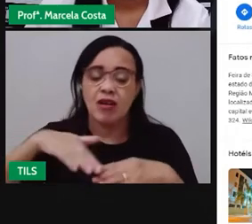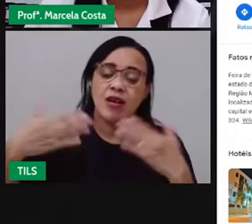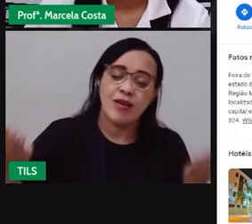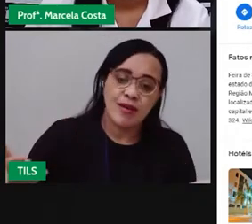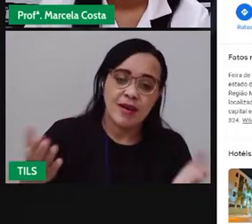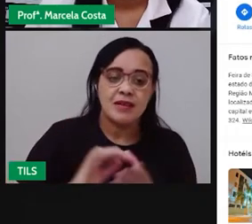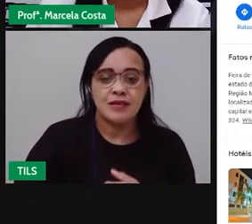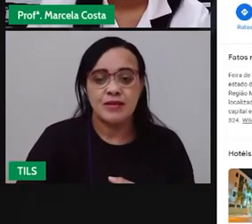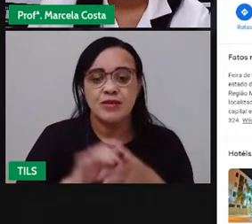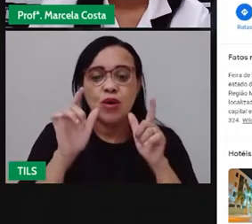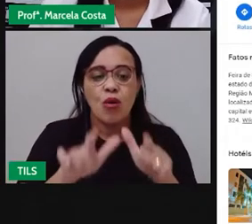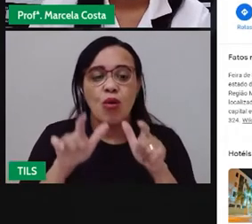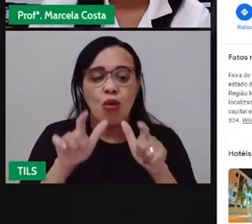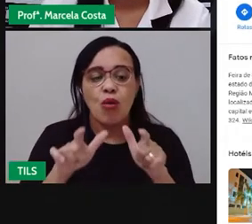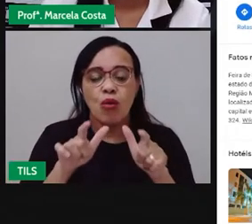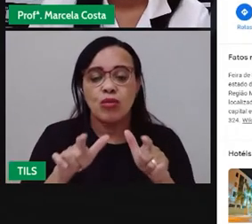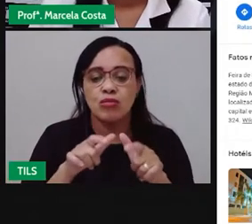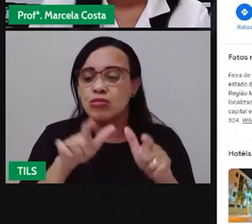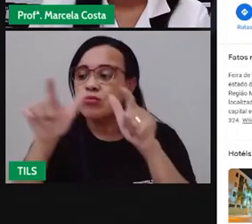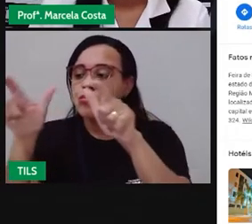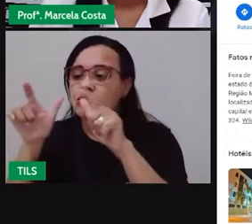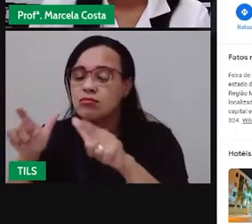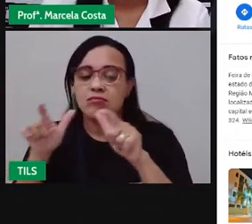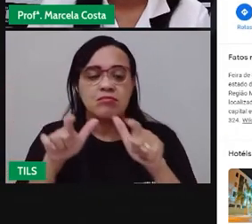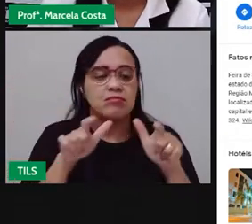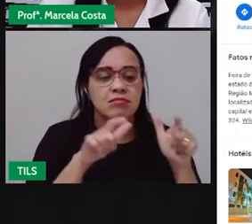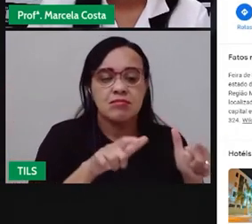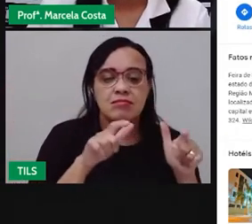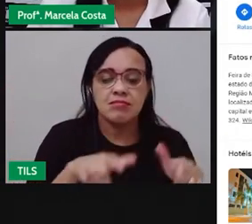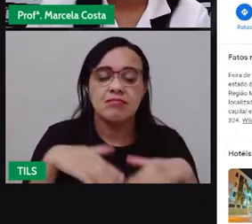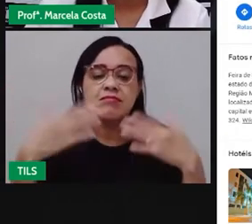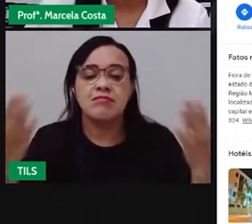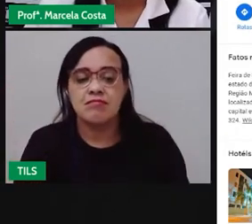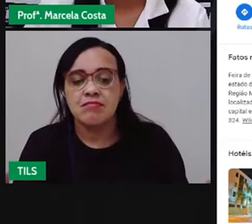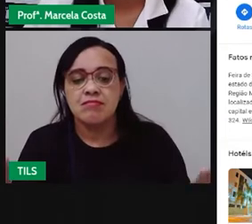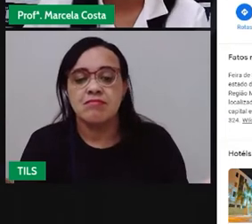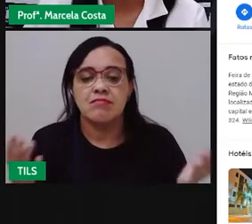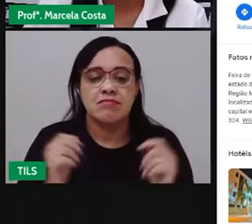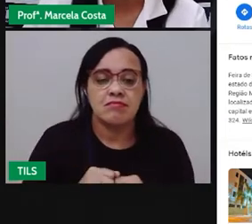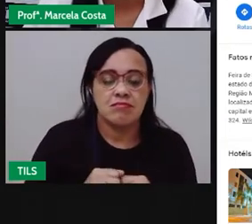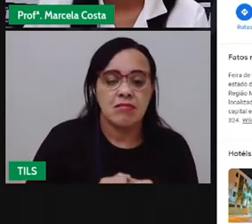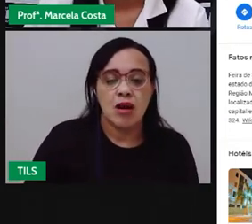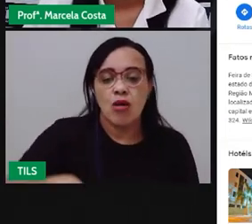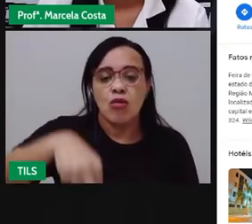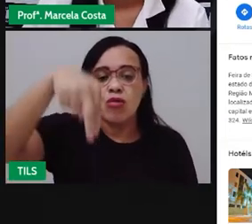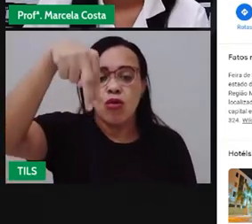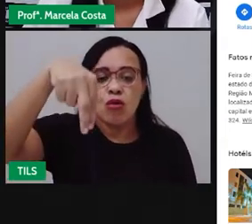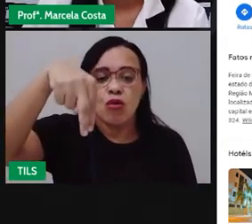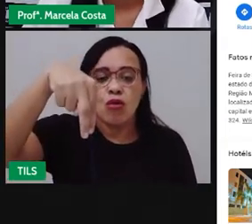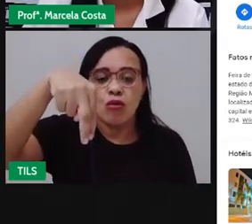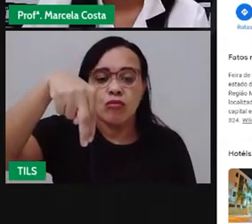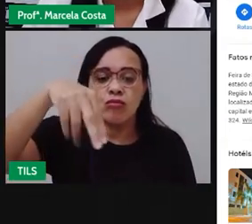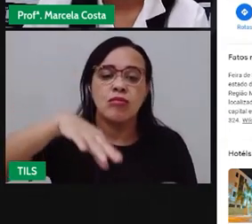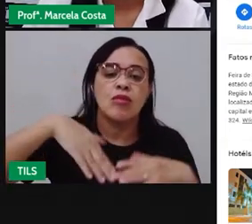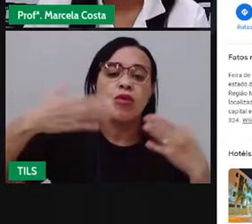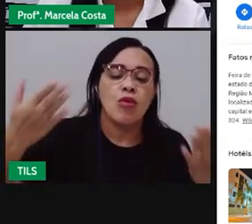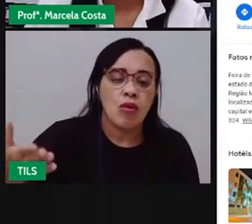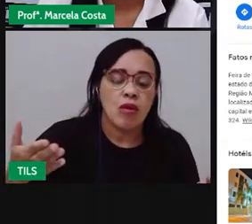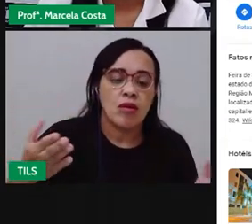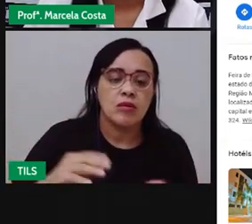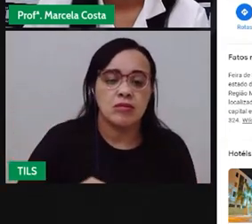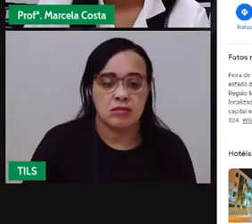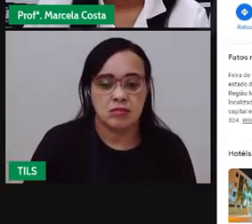Está aqui em outra parte do município? Está na região norte, aqui nessa parte de